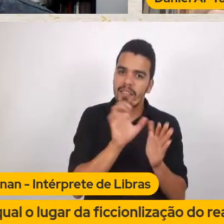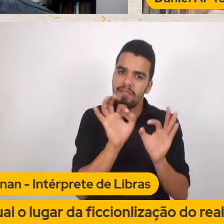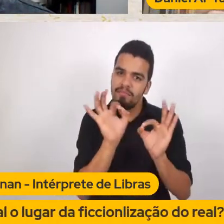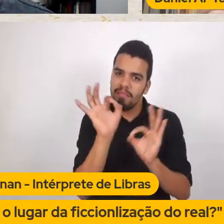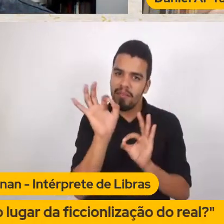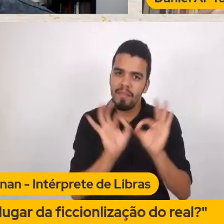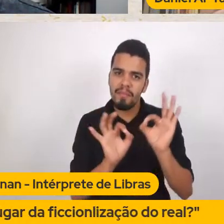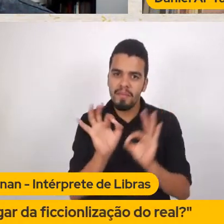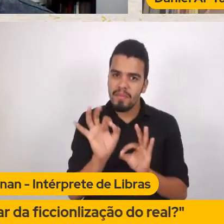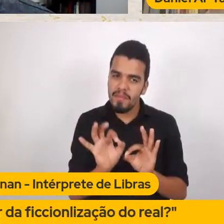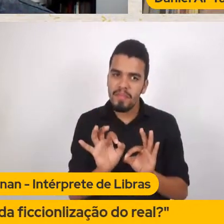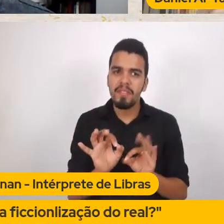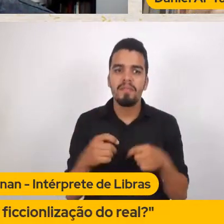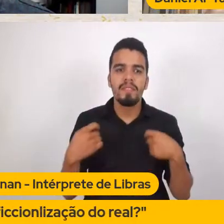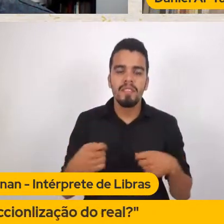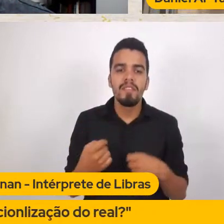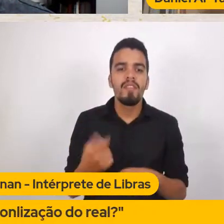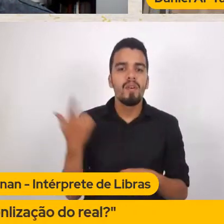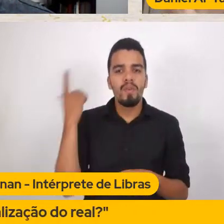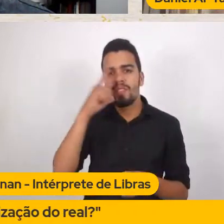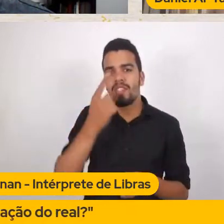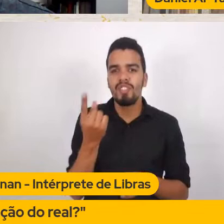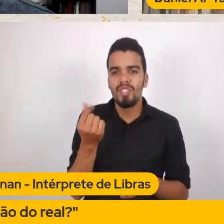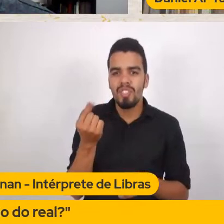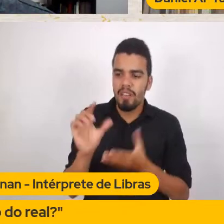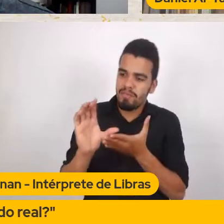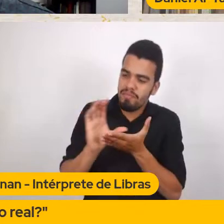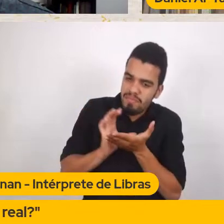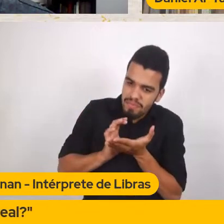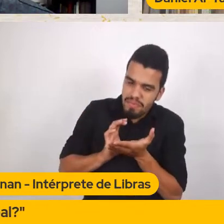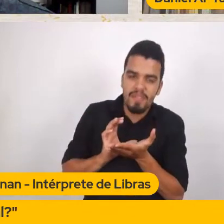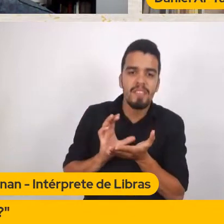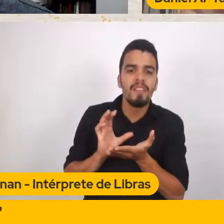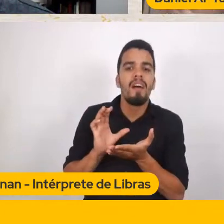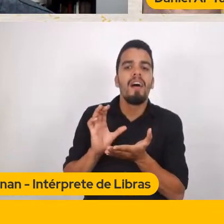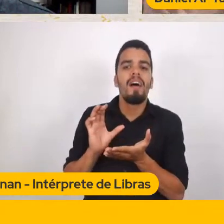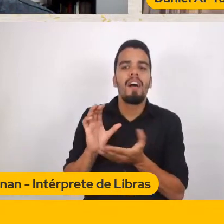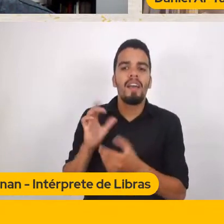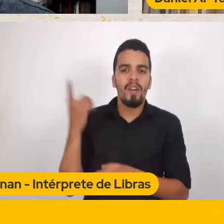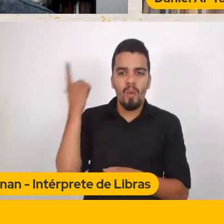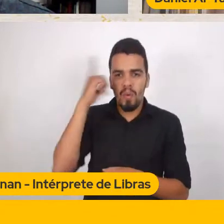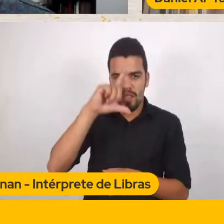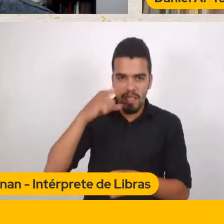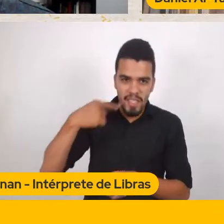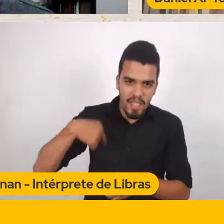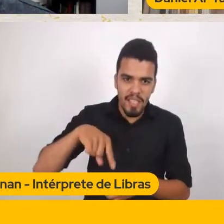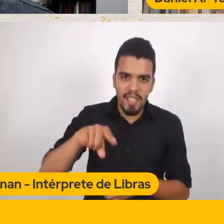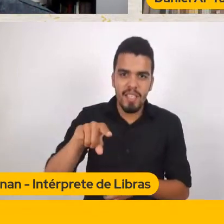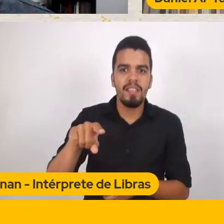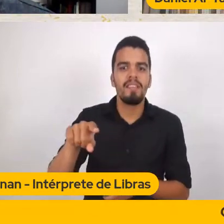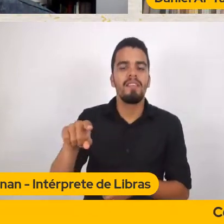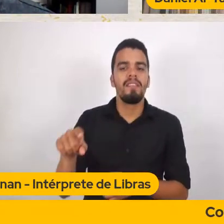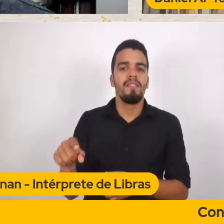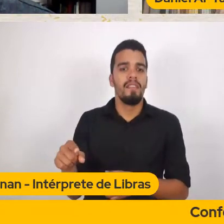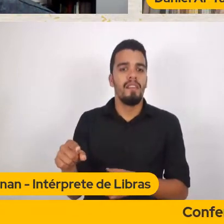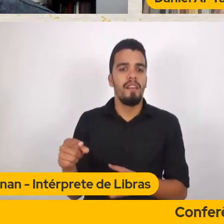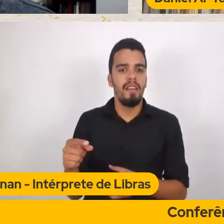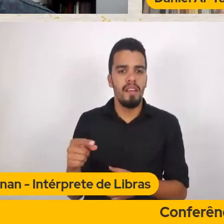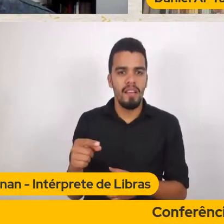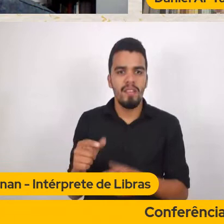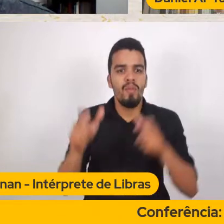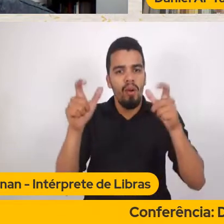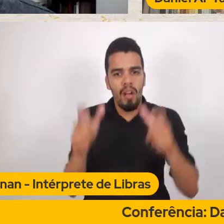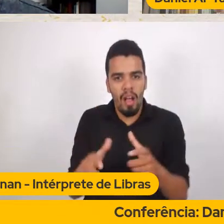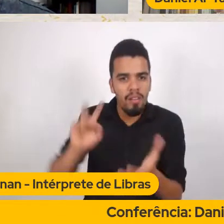de deslocamento A gente se junta E faz uma Uma grande conversa Literária Né Isso